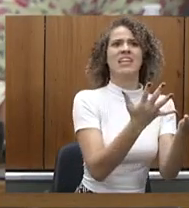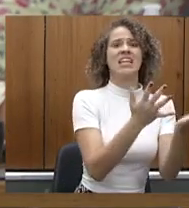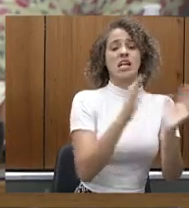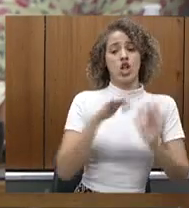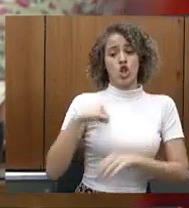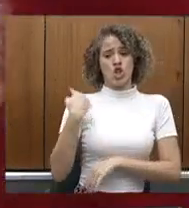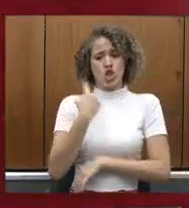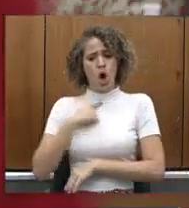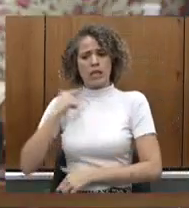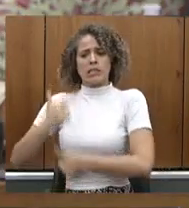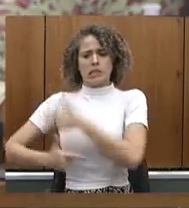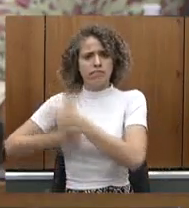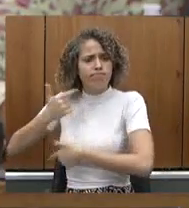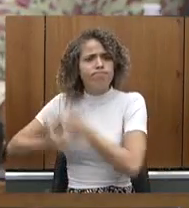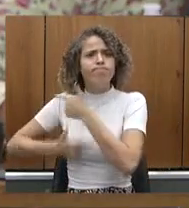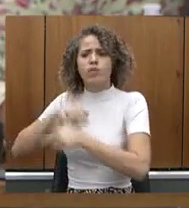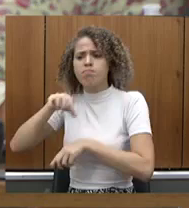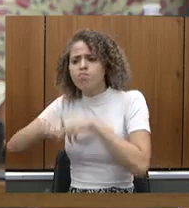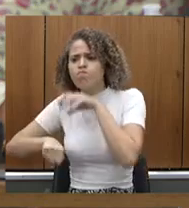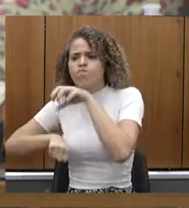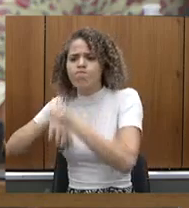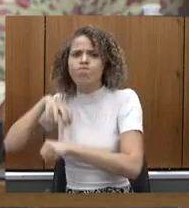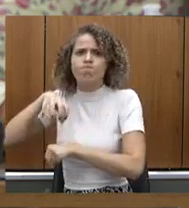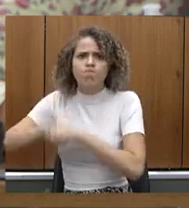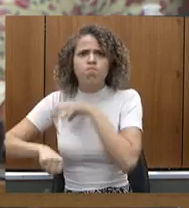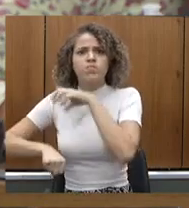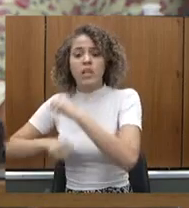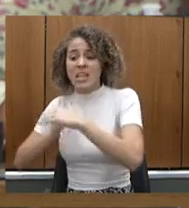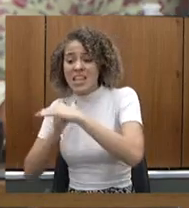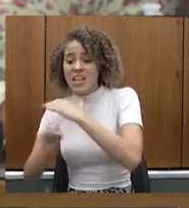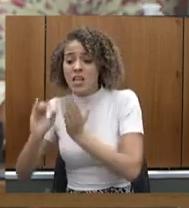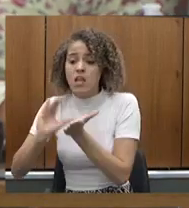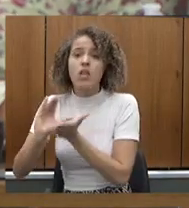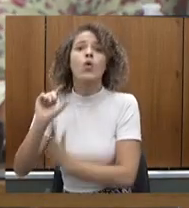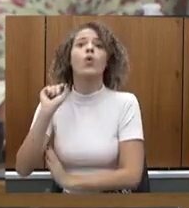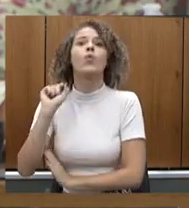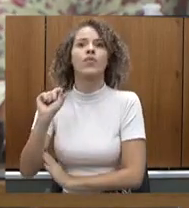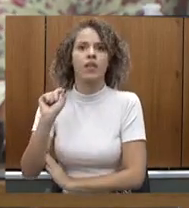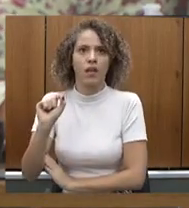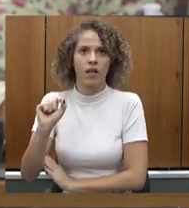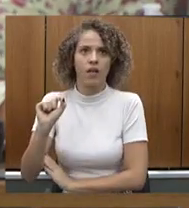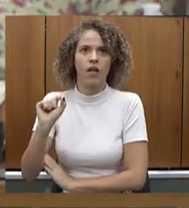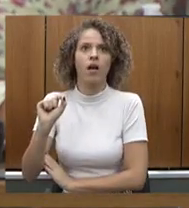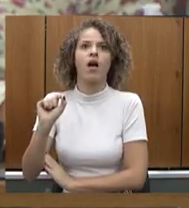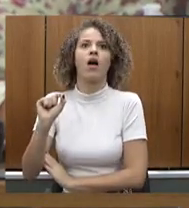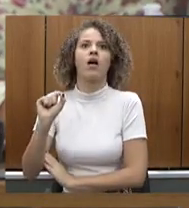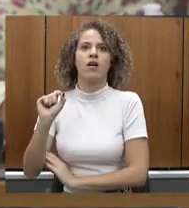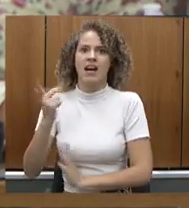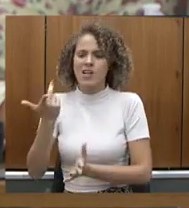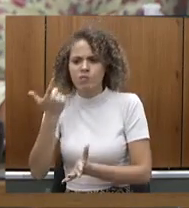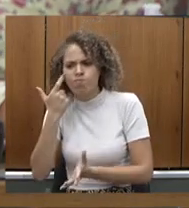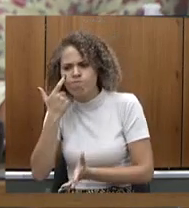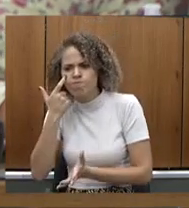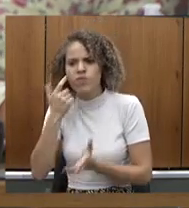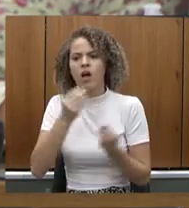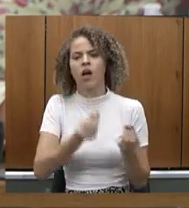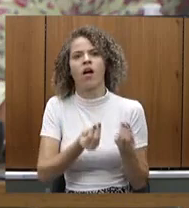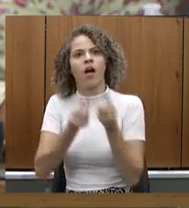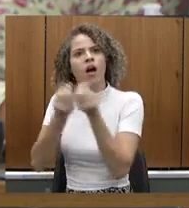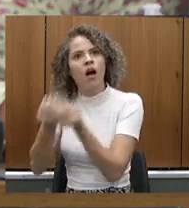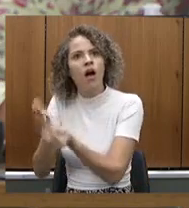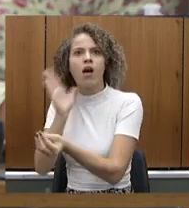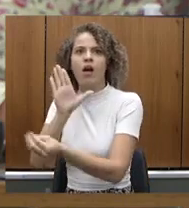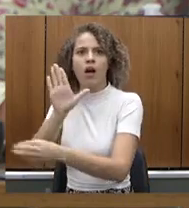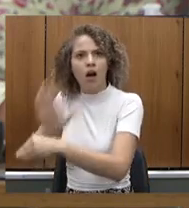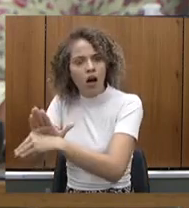buscado também nesse sentido os investimentos buscando levar o Hemominas também a várias